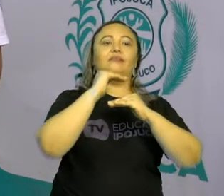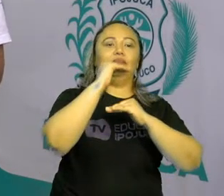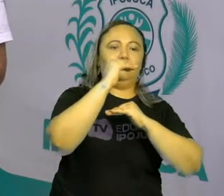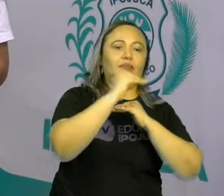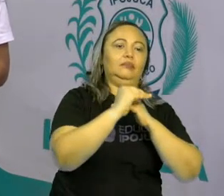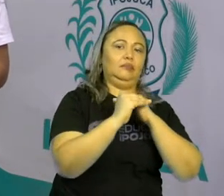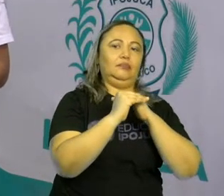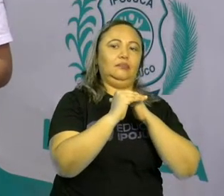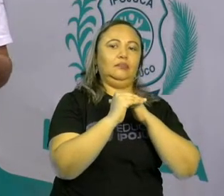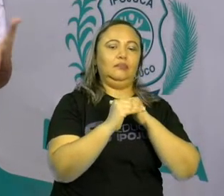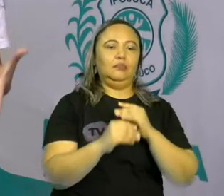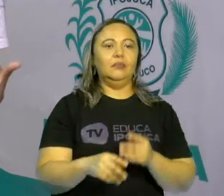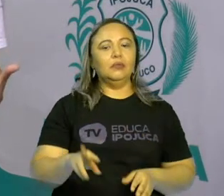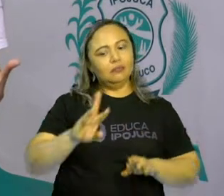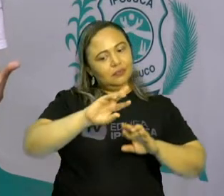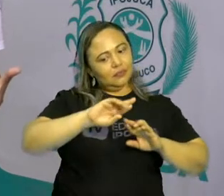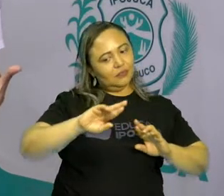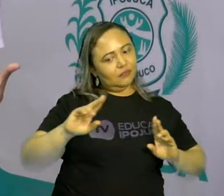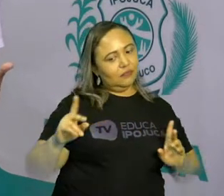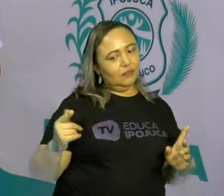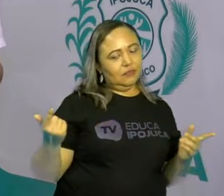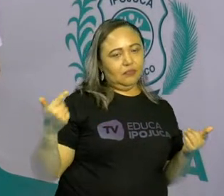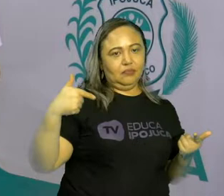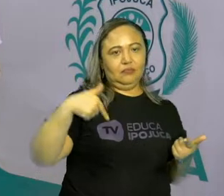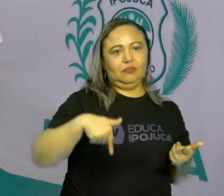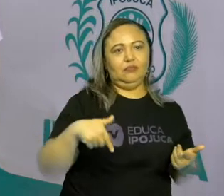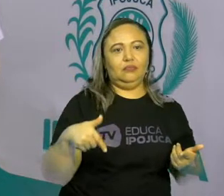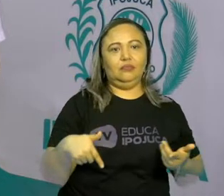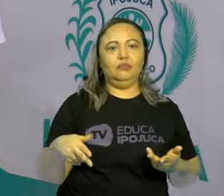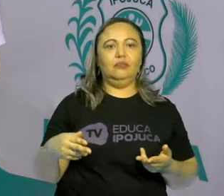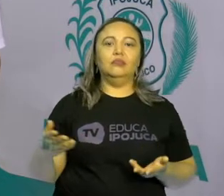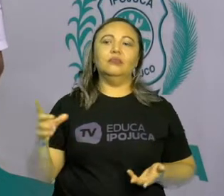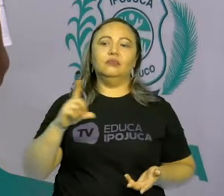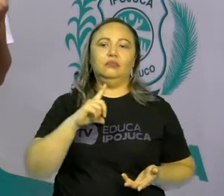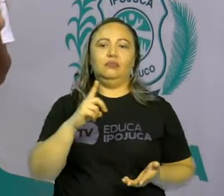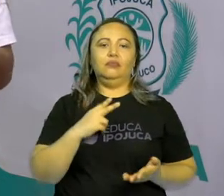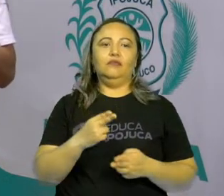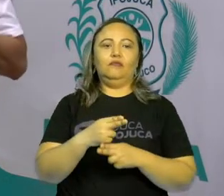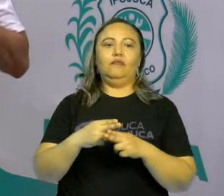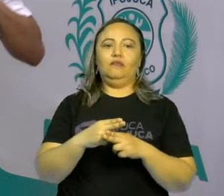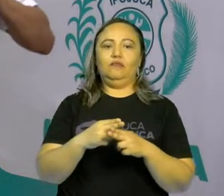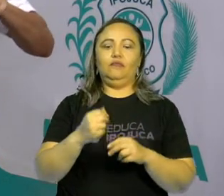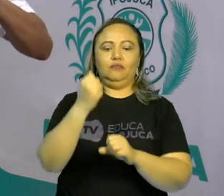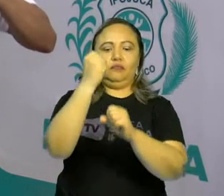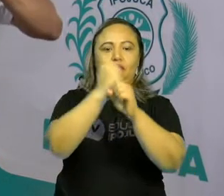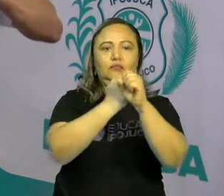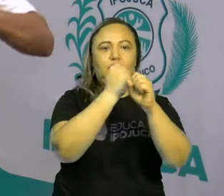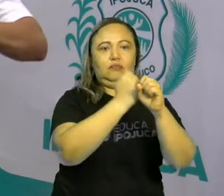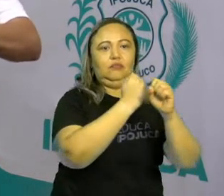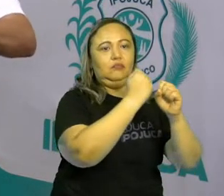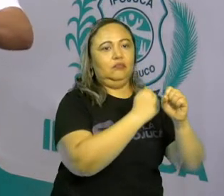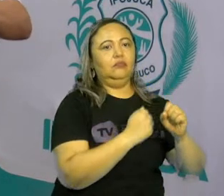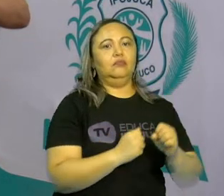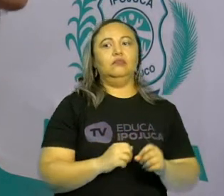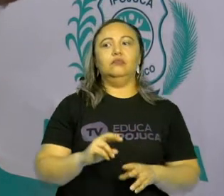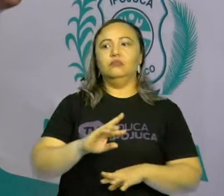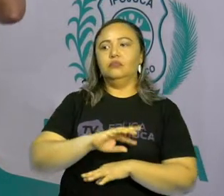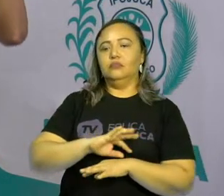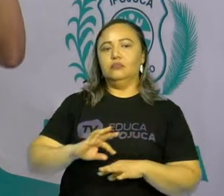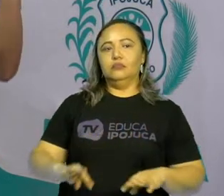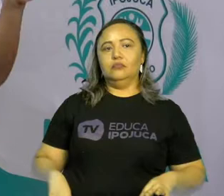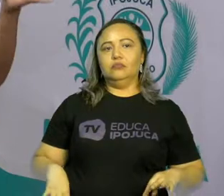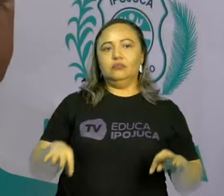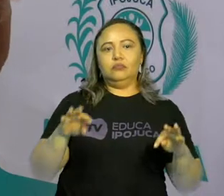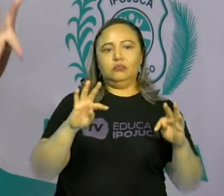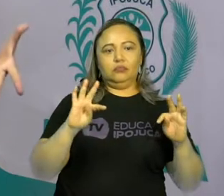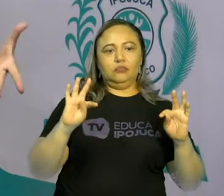interessante, né? Diferente dos nossos dias de hoje, que hoje nós temos uma faca, temos uma tela, temos, ligamos na tomada, tem materiais que